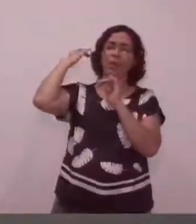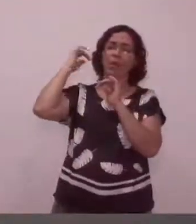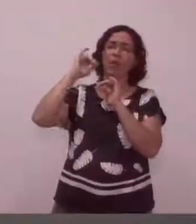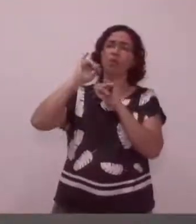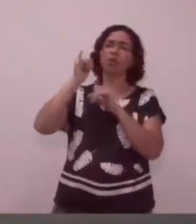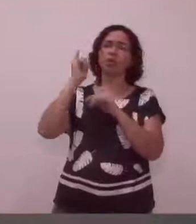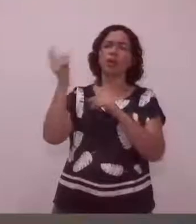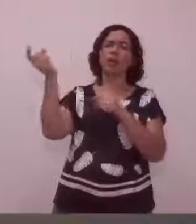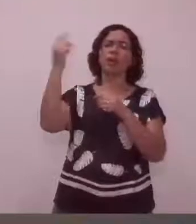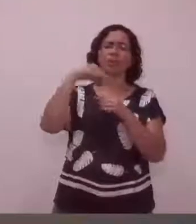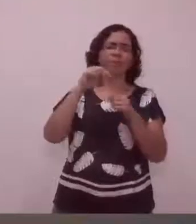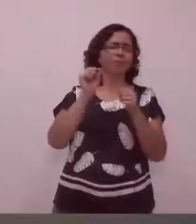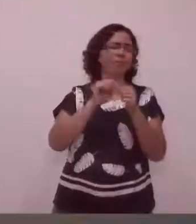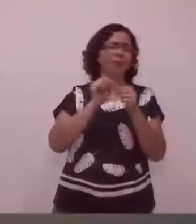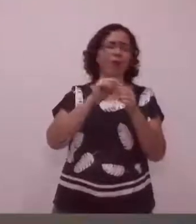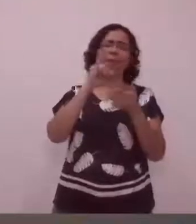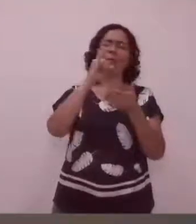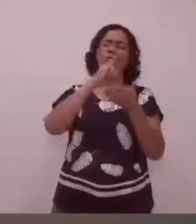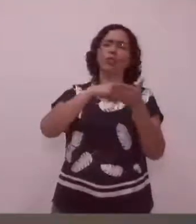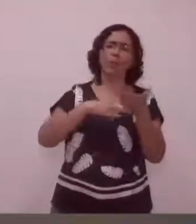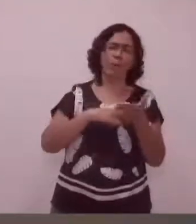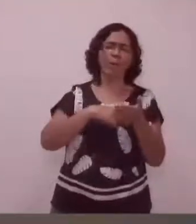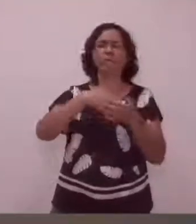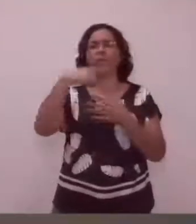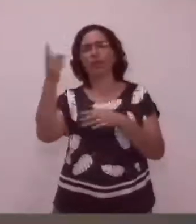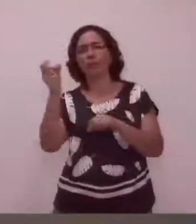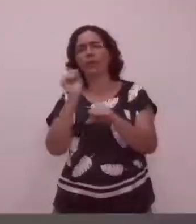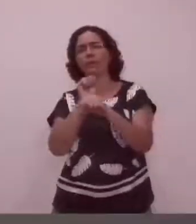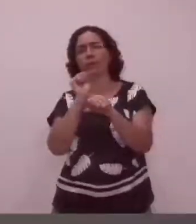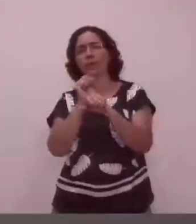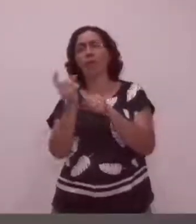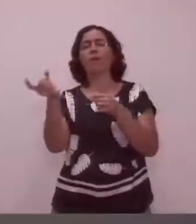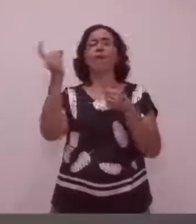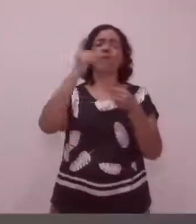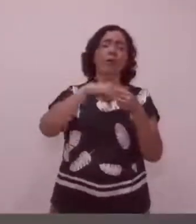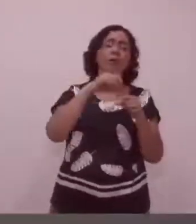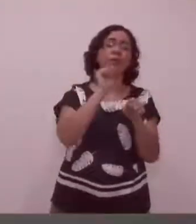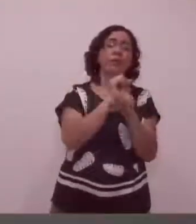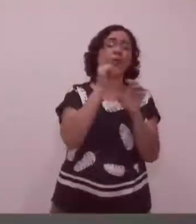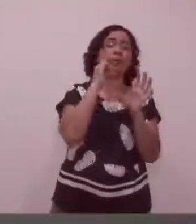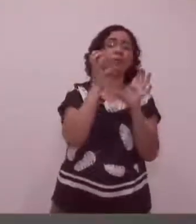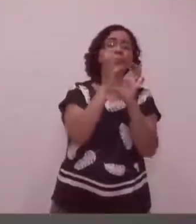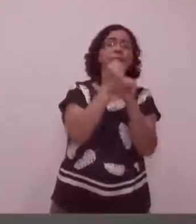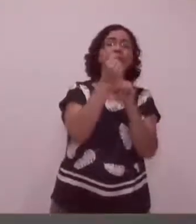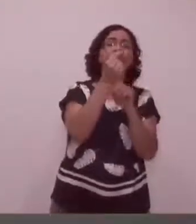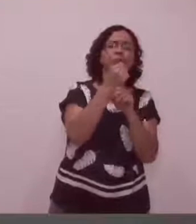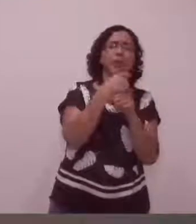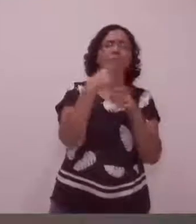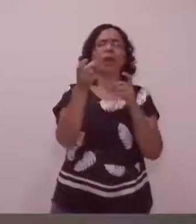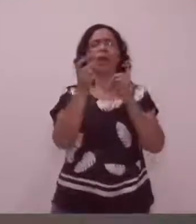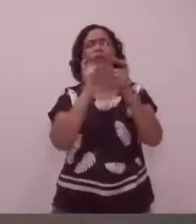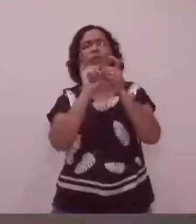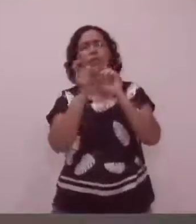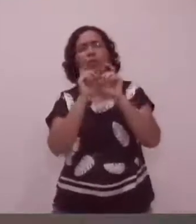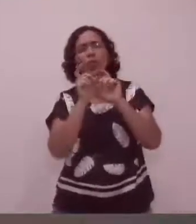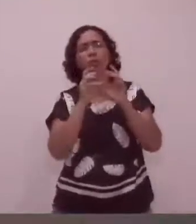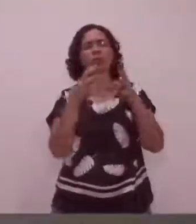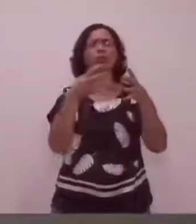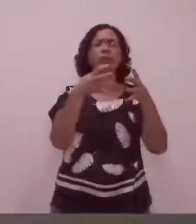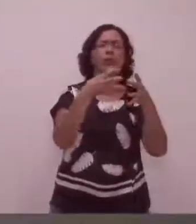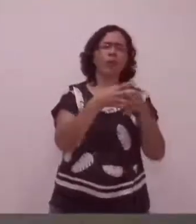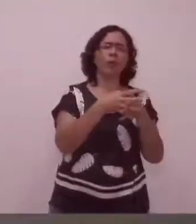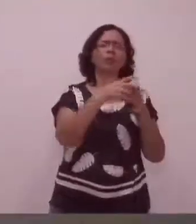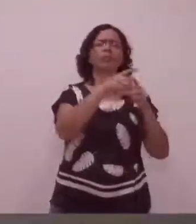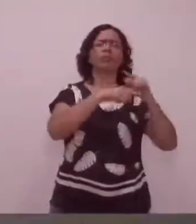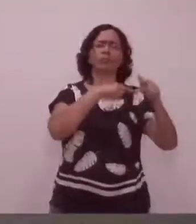e faltava documento, e faltava impacto orçamentário, e se discute, a comissão fez um